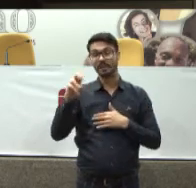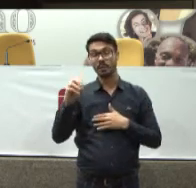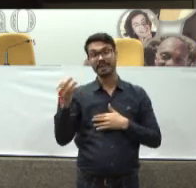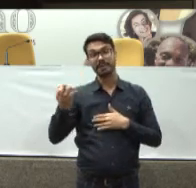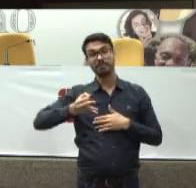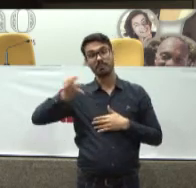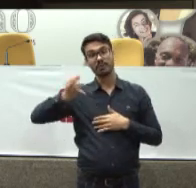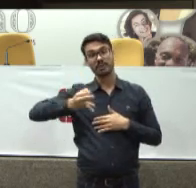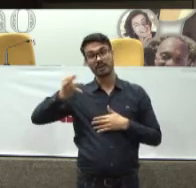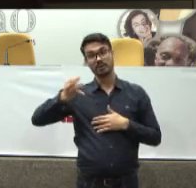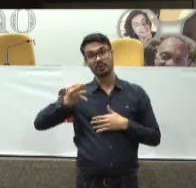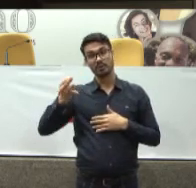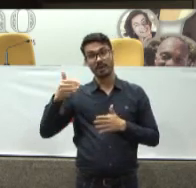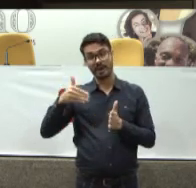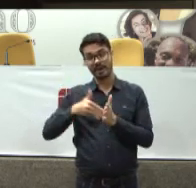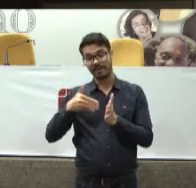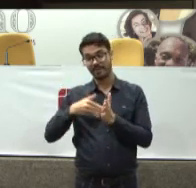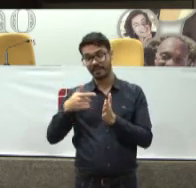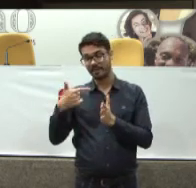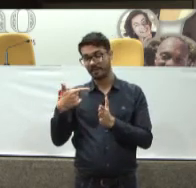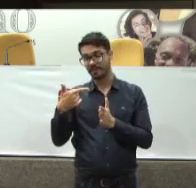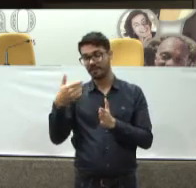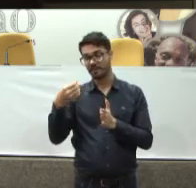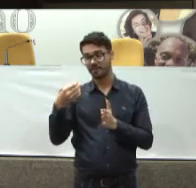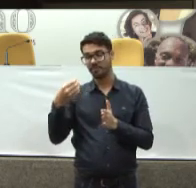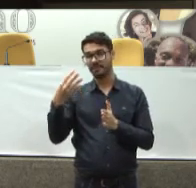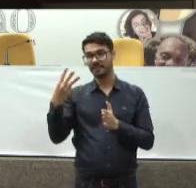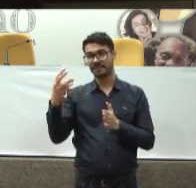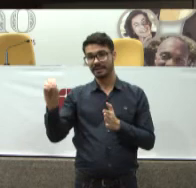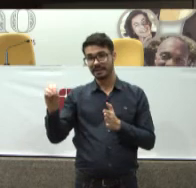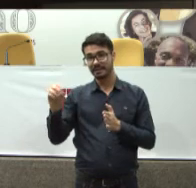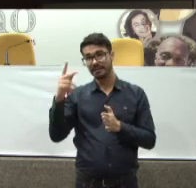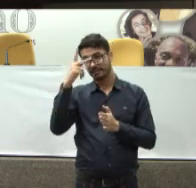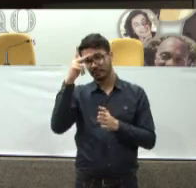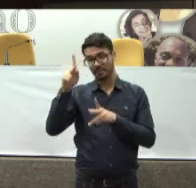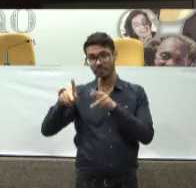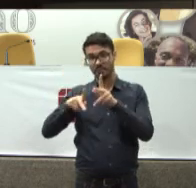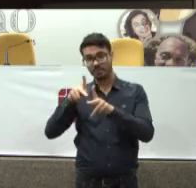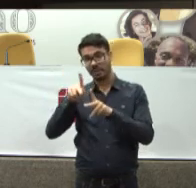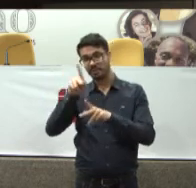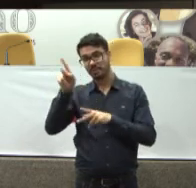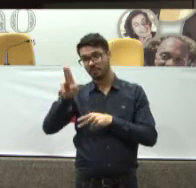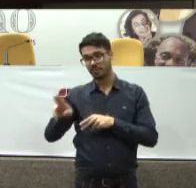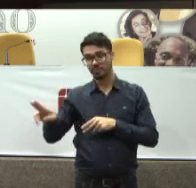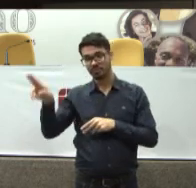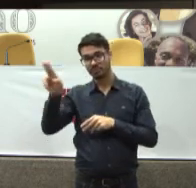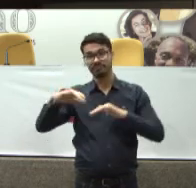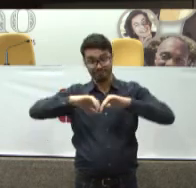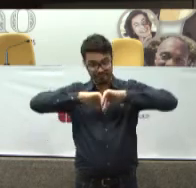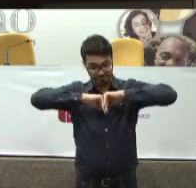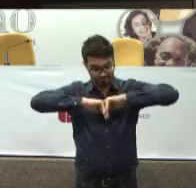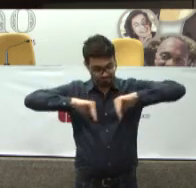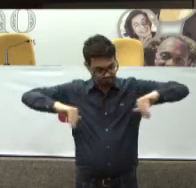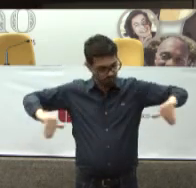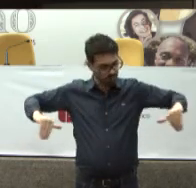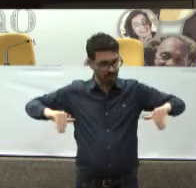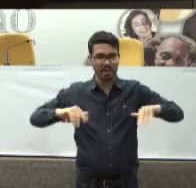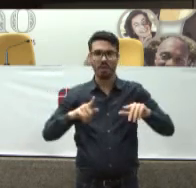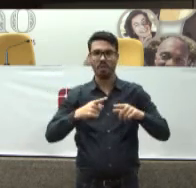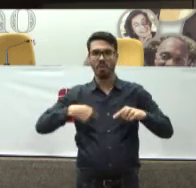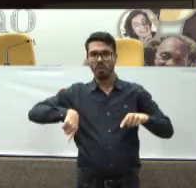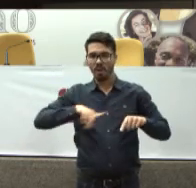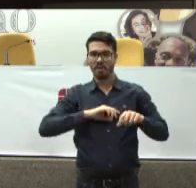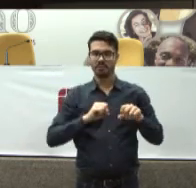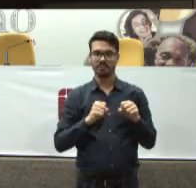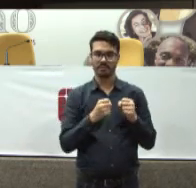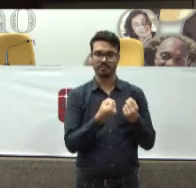E pretendem até 2030 Terem 50% da população Consumidora Então a apartheid é profunda E nós na defensoria